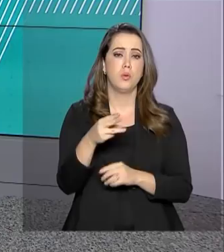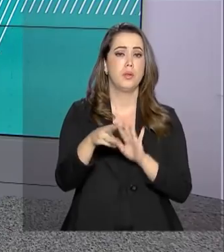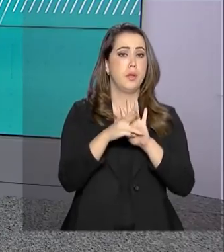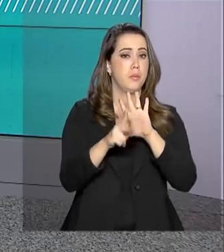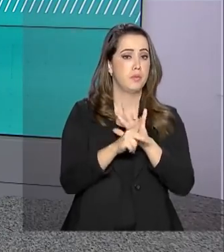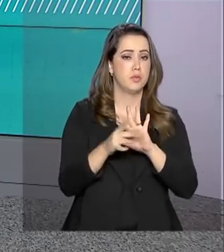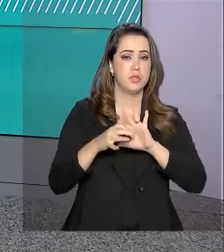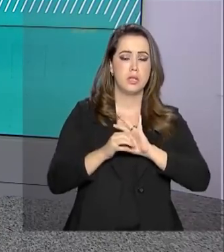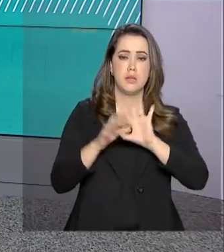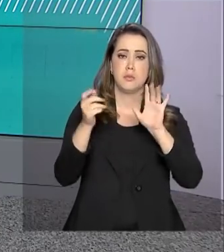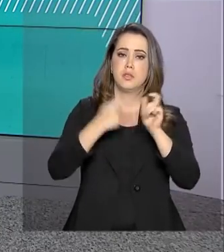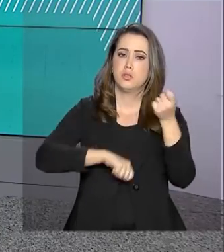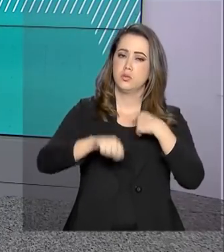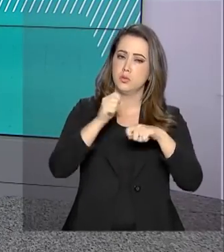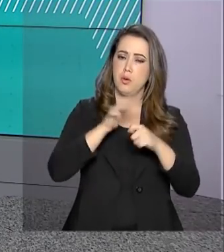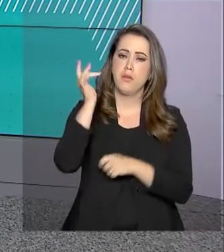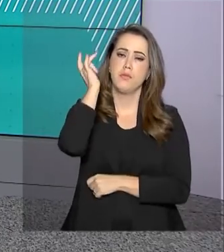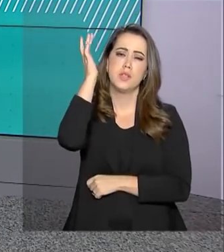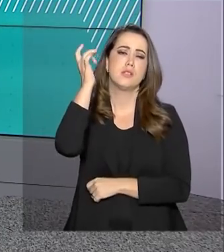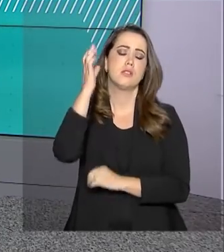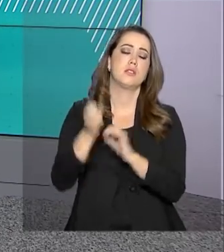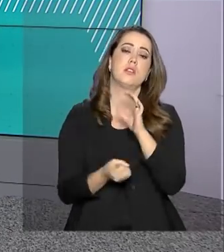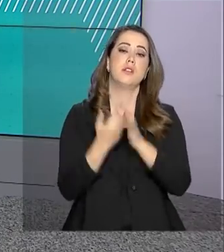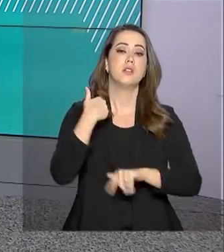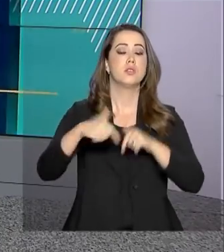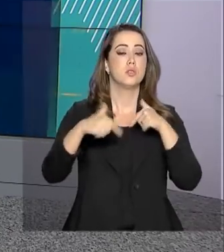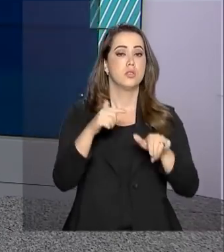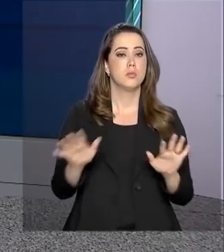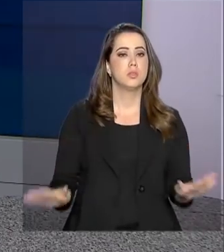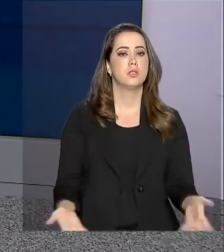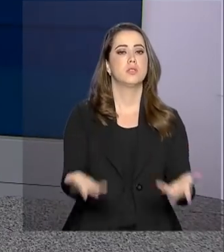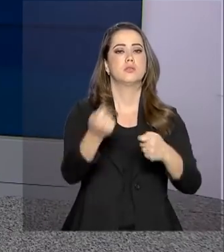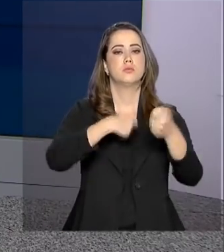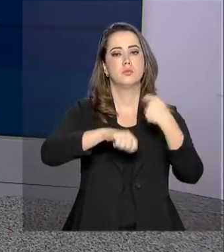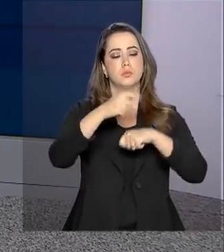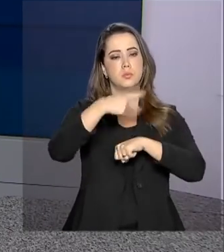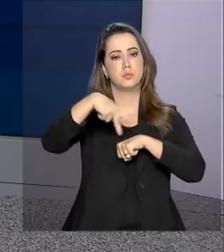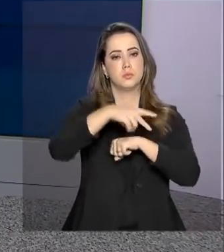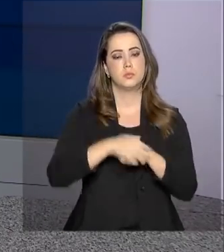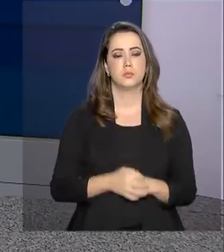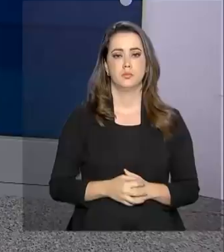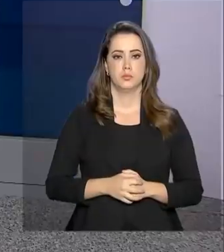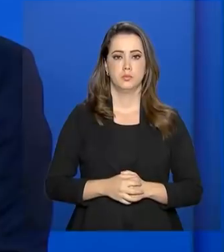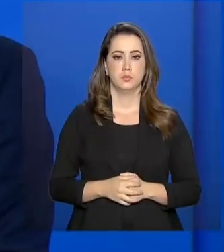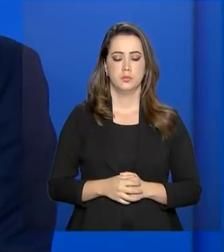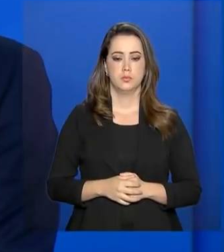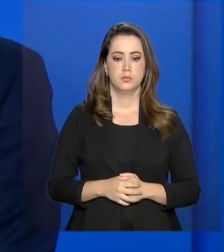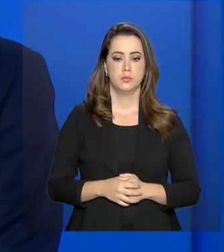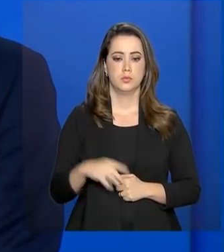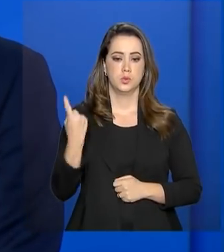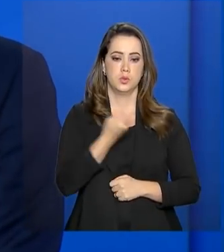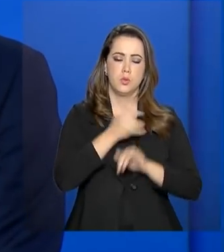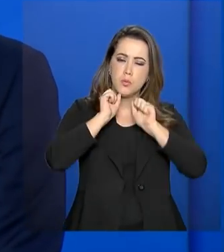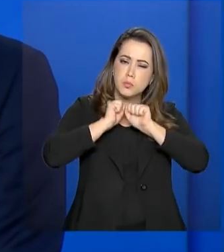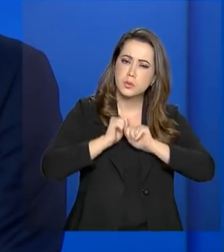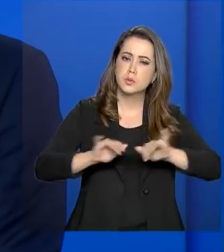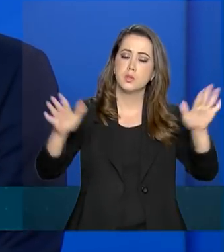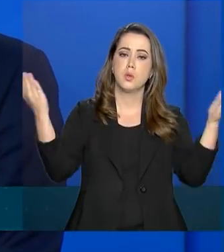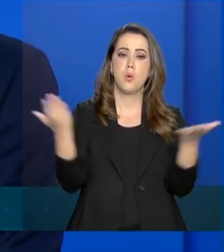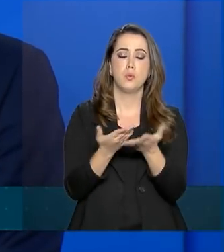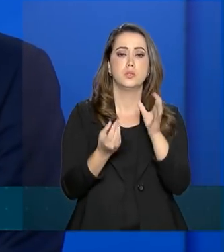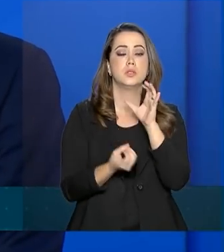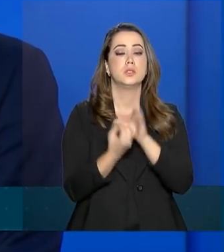provisória da liberdade econômica vai facilitar a geração de emprego e aquecer a economia do país. Nós estamos lançando hoje,